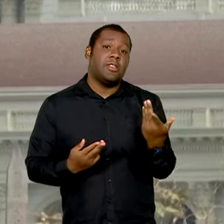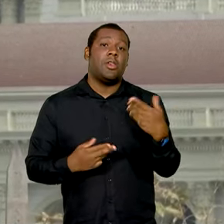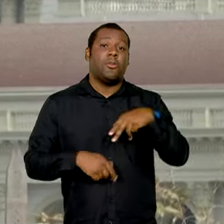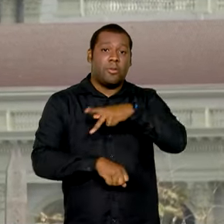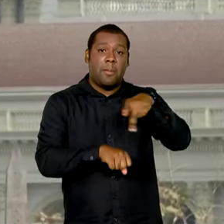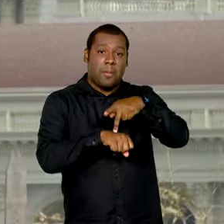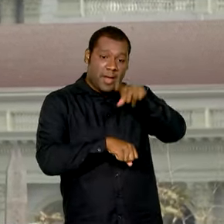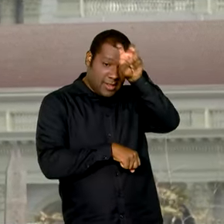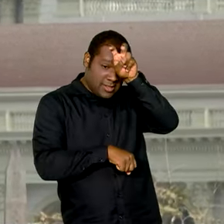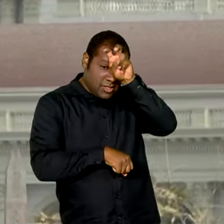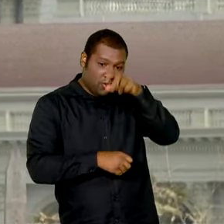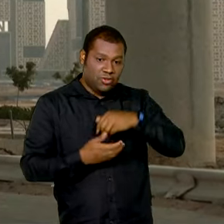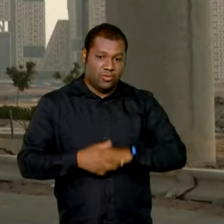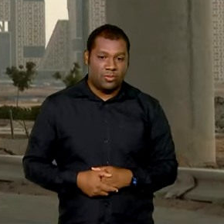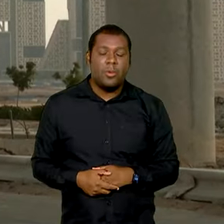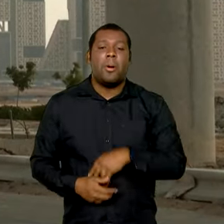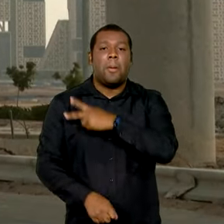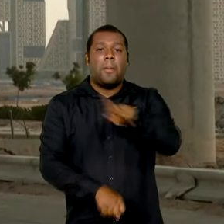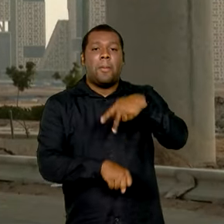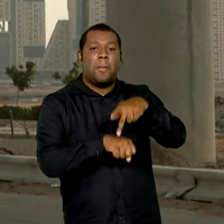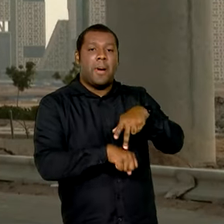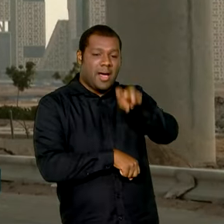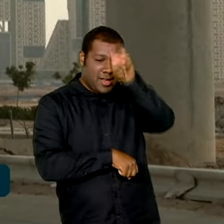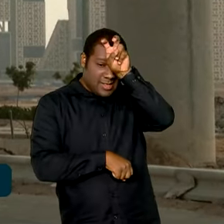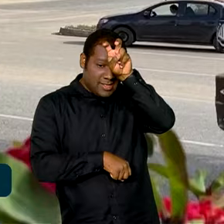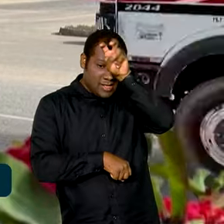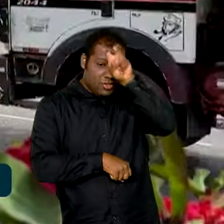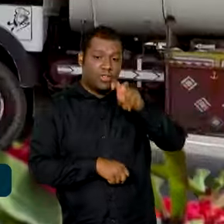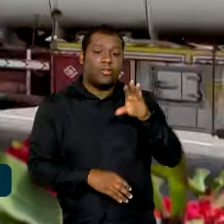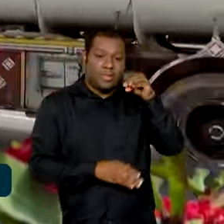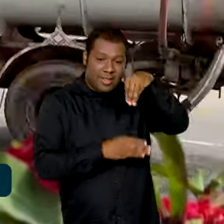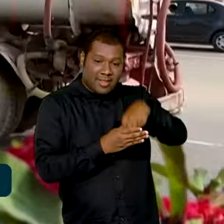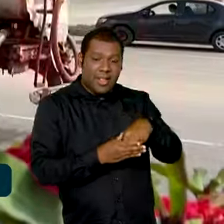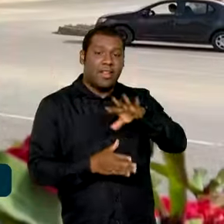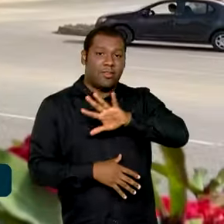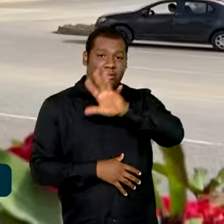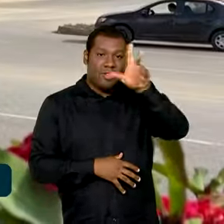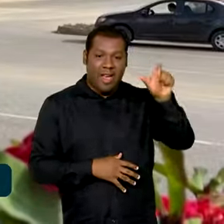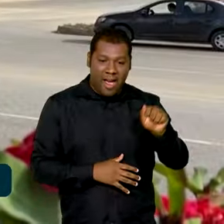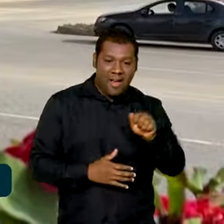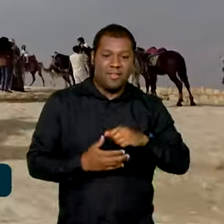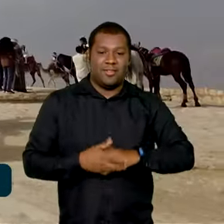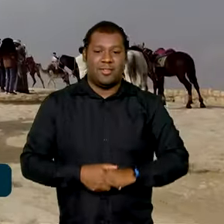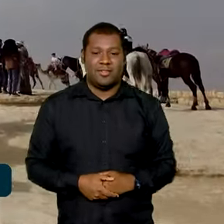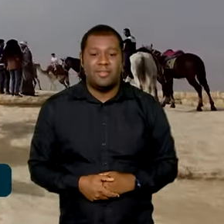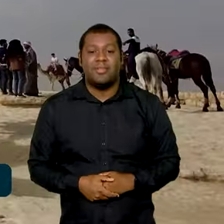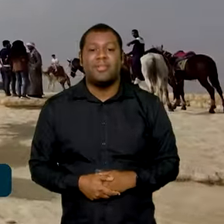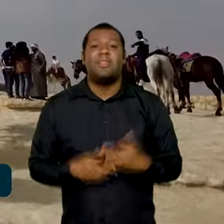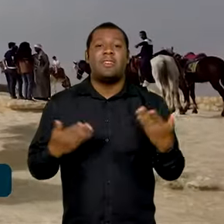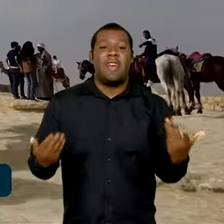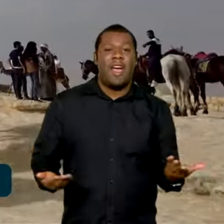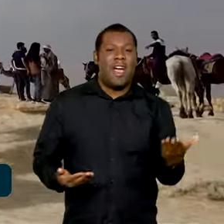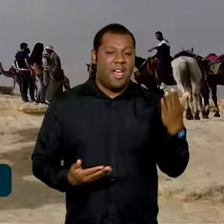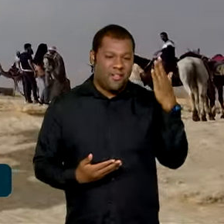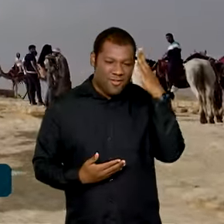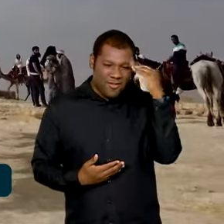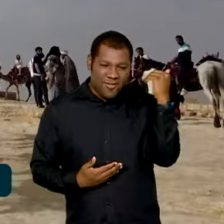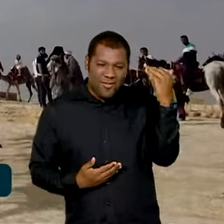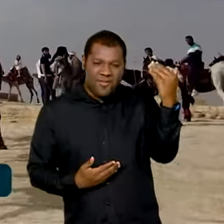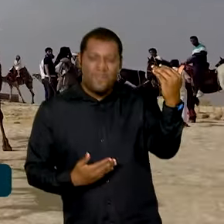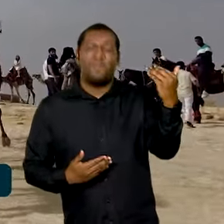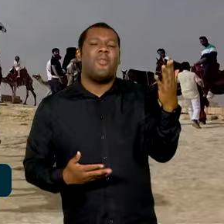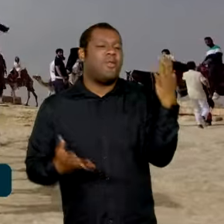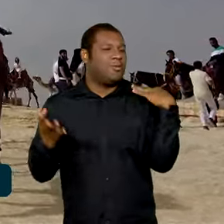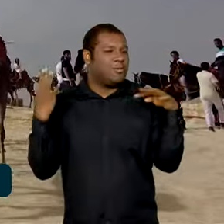O Egito, país que liga o Nordeste da África ao Oriente Médio, possui algumas das mais famosas atrações